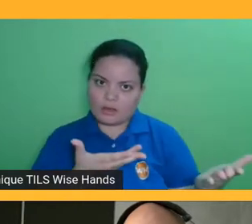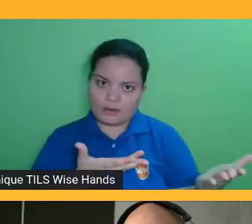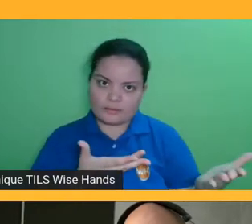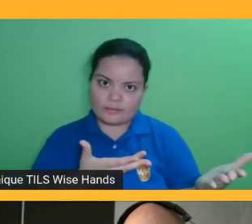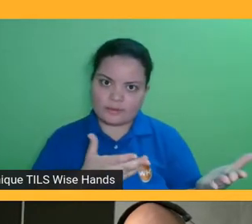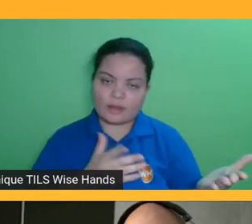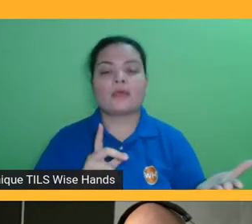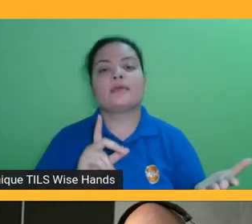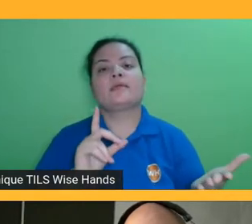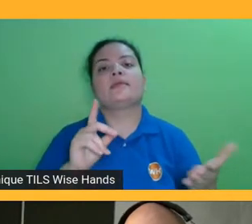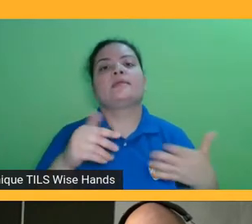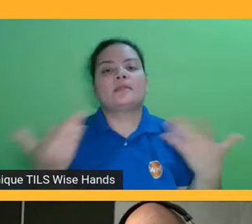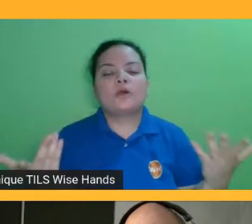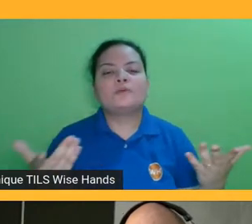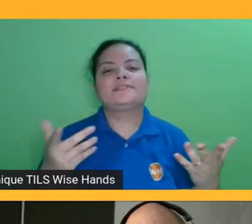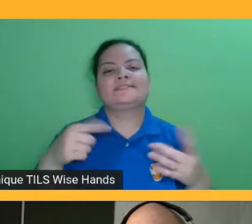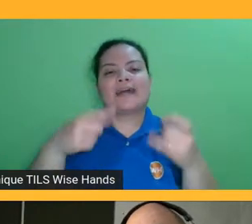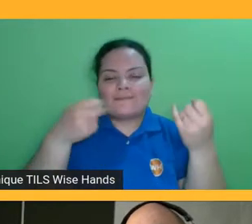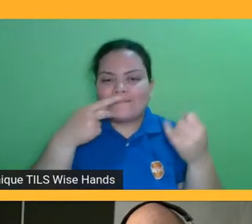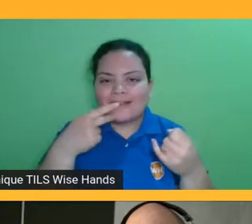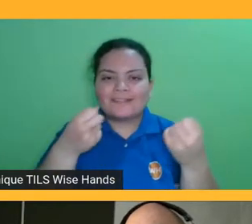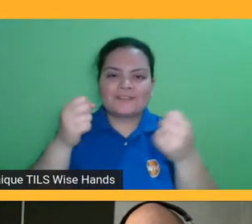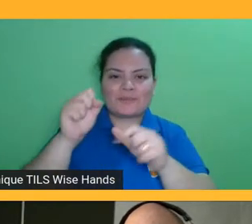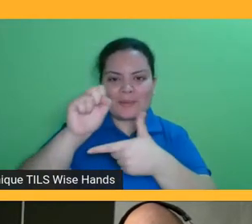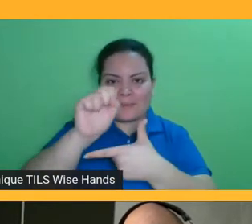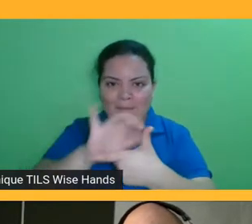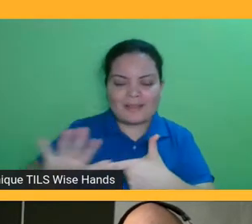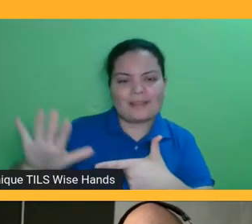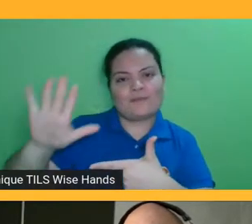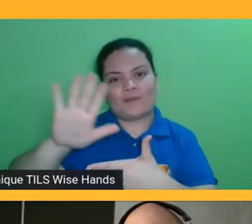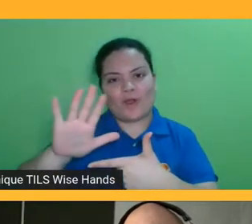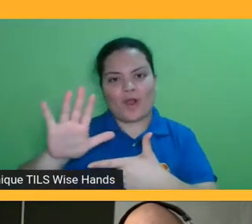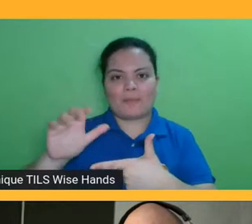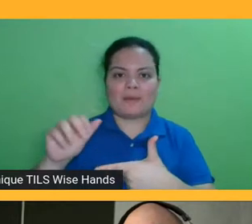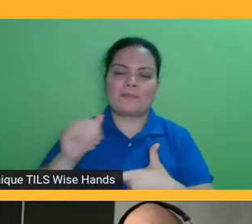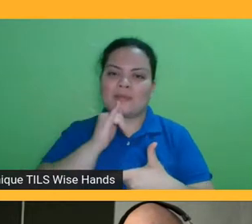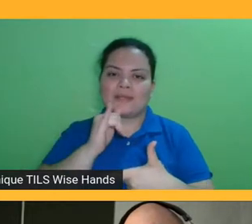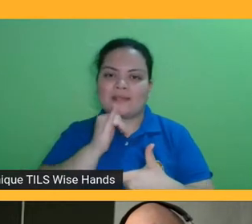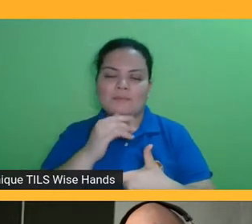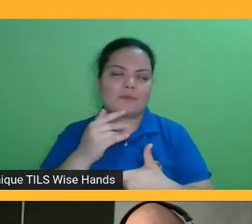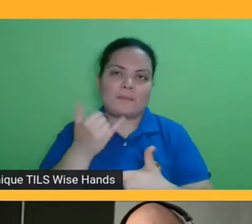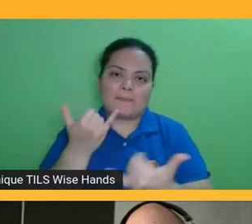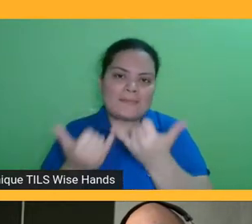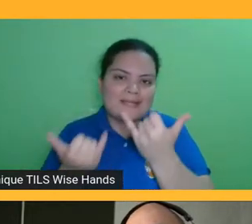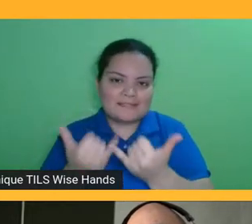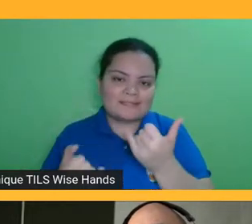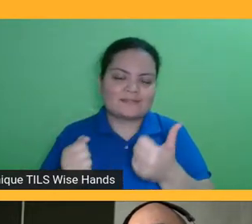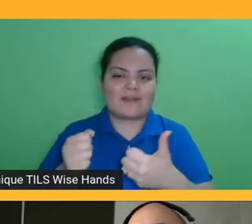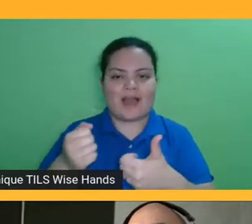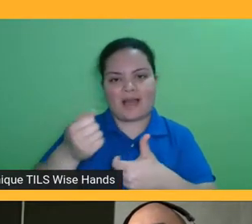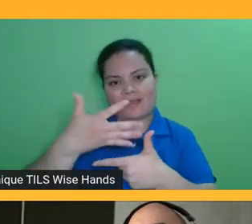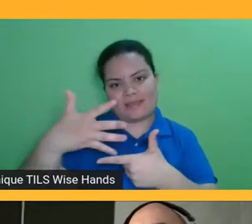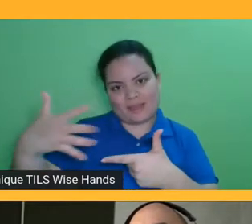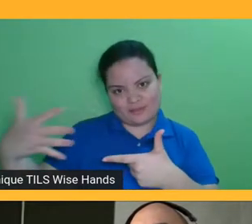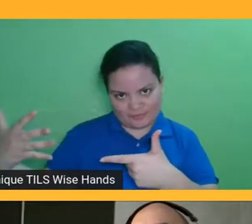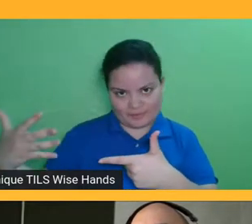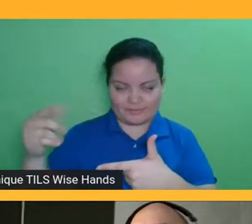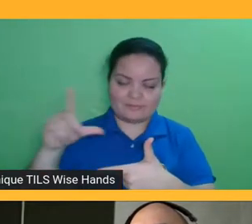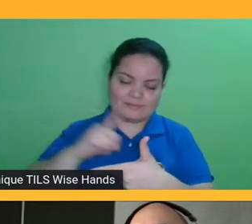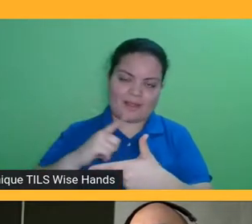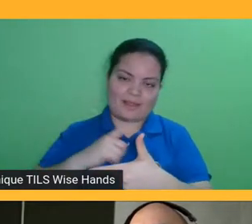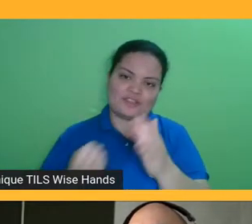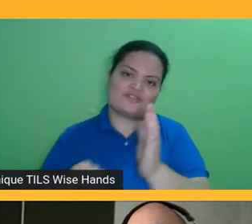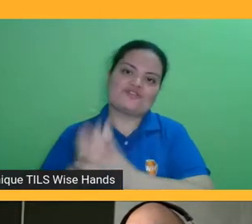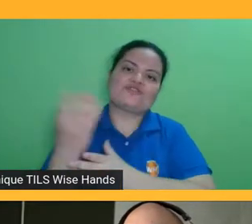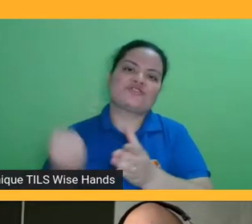gente está falando de um app, no caso da Storytel é app, como é a Netflix, a gente também cria originais para esse áudio, então